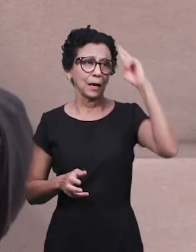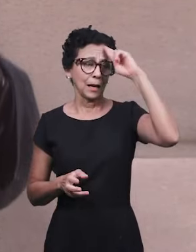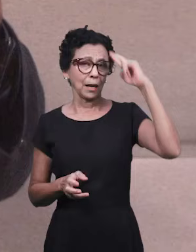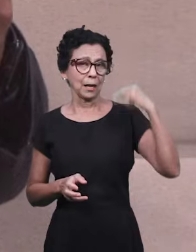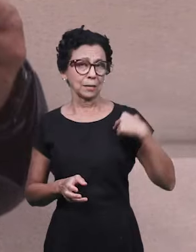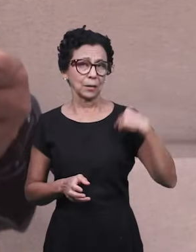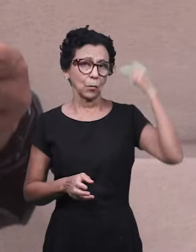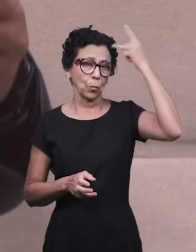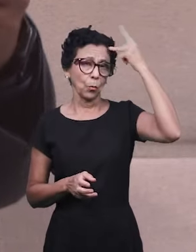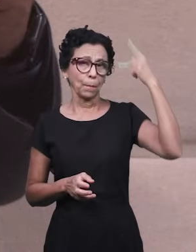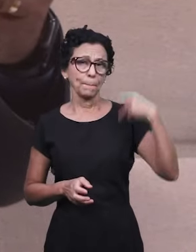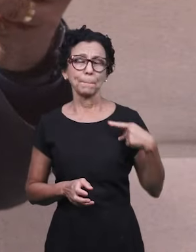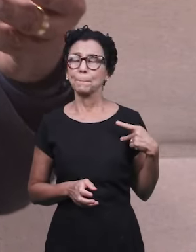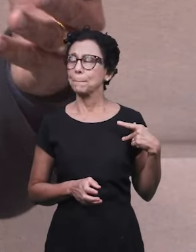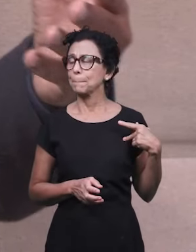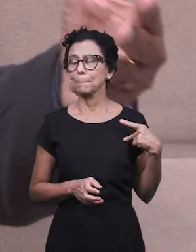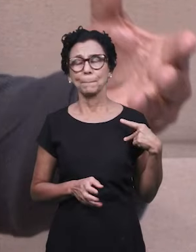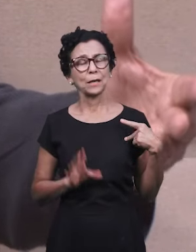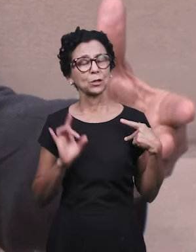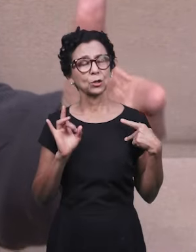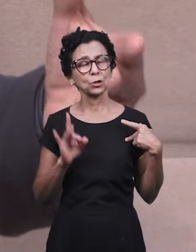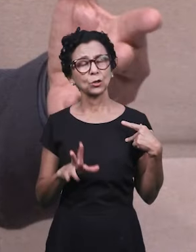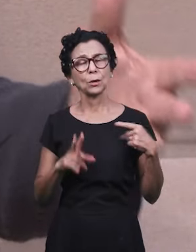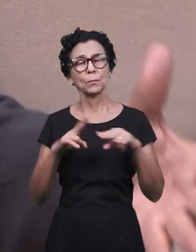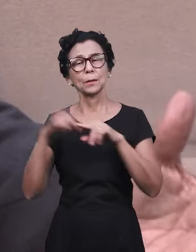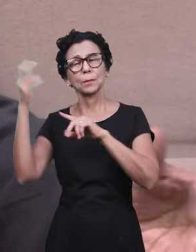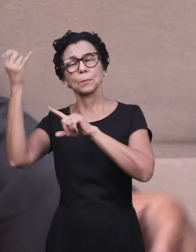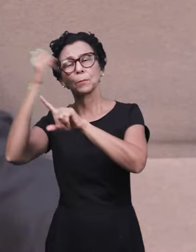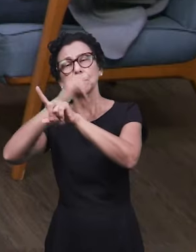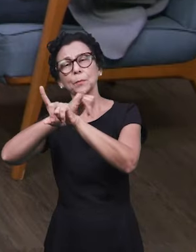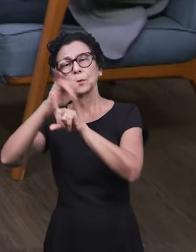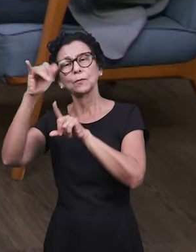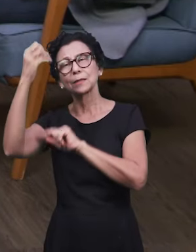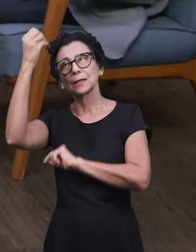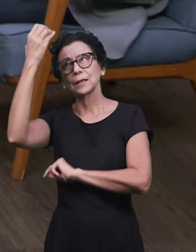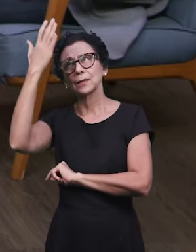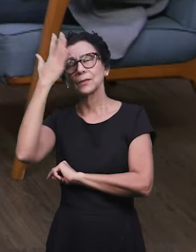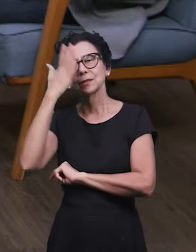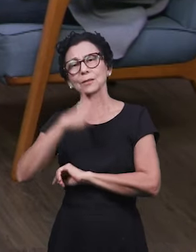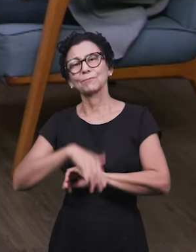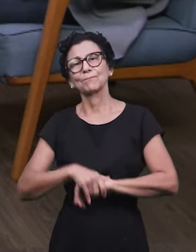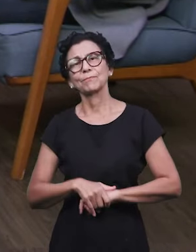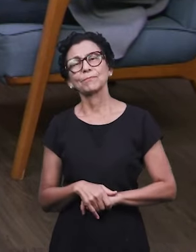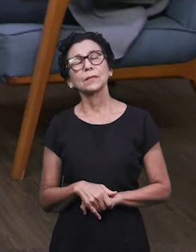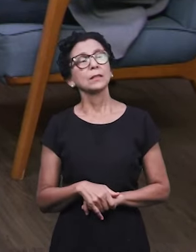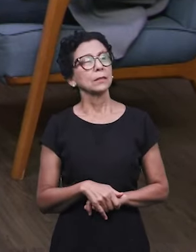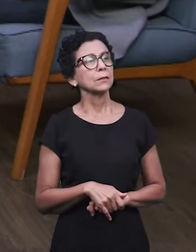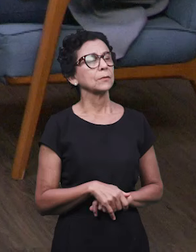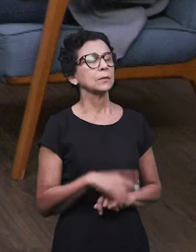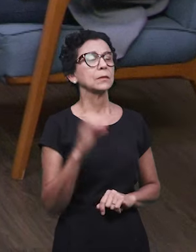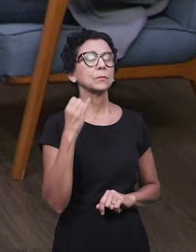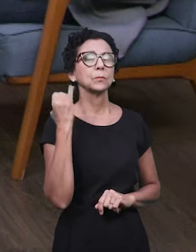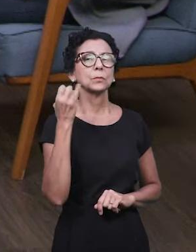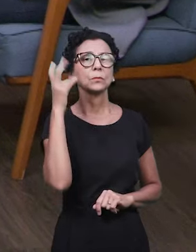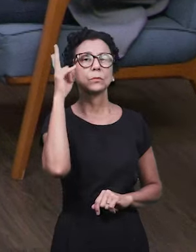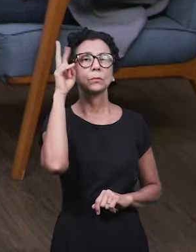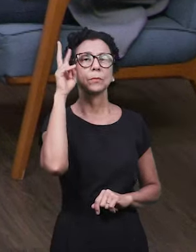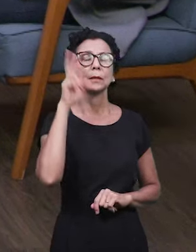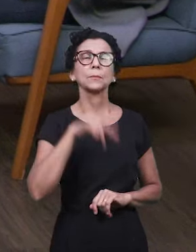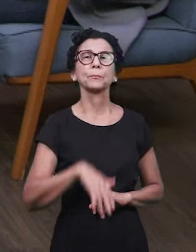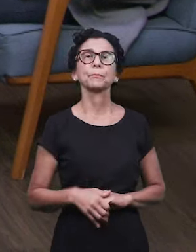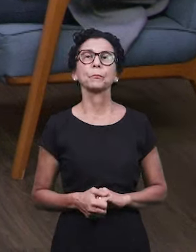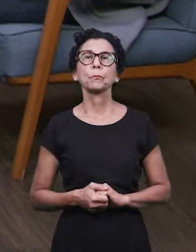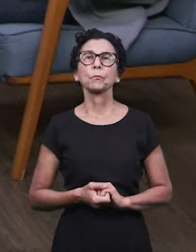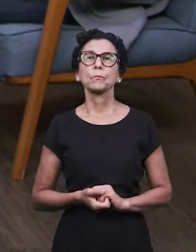conhece, só alcança pela profecia, pela revelação. E eu acho que é importante lembrar que há